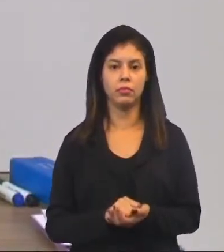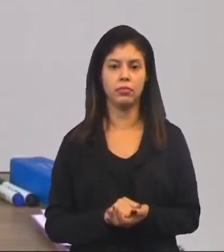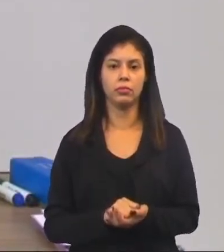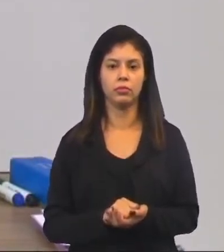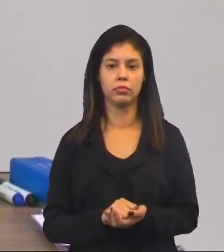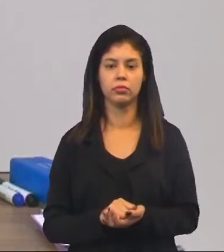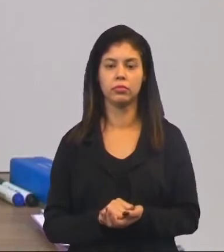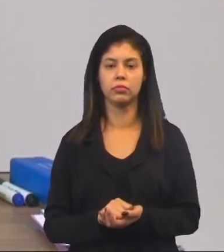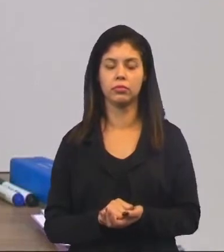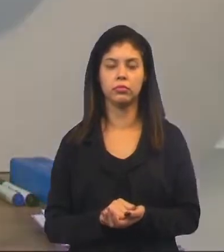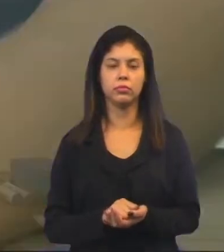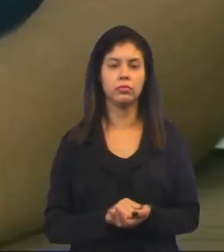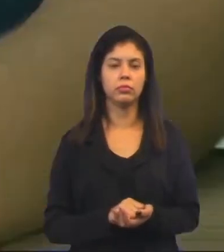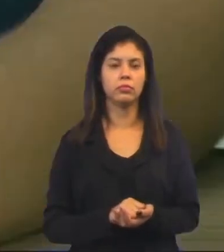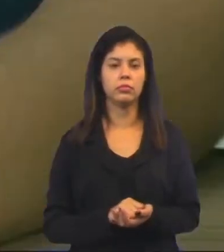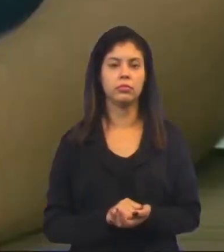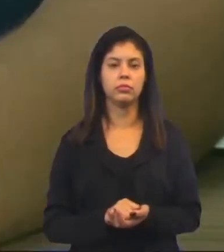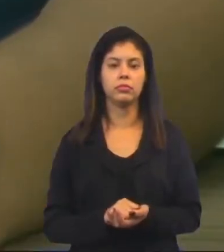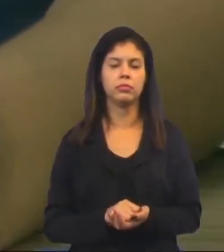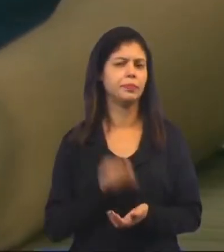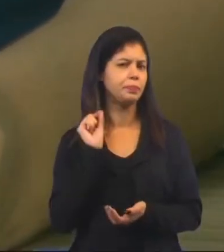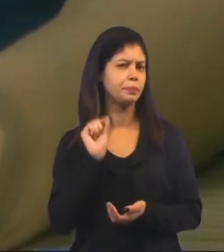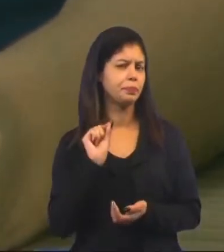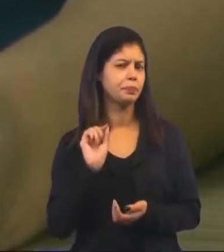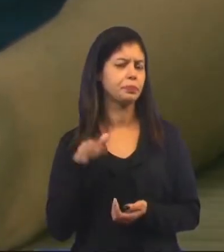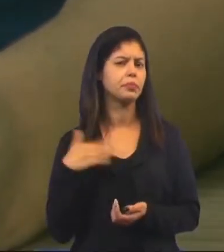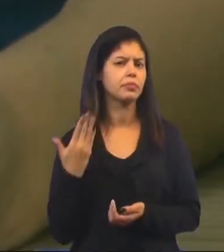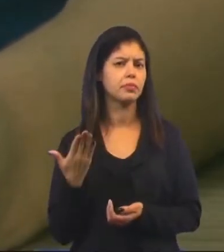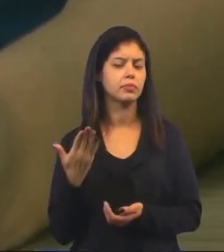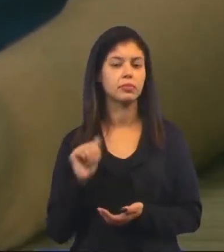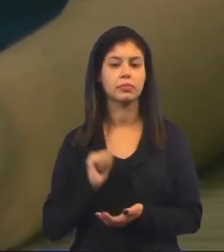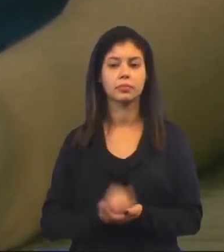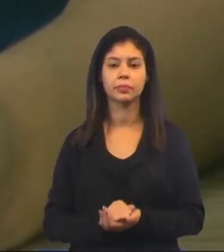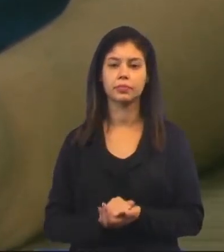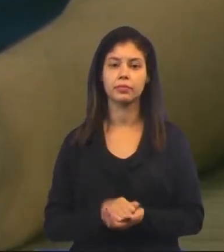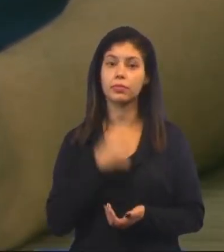A palavra, que palavra é esta, hein?